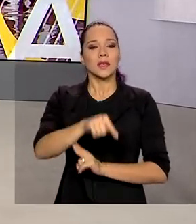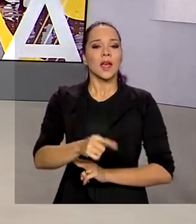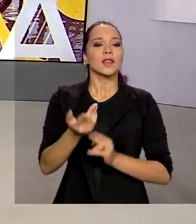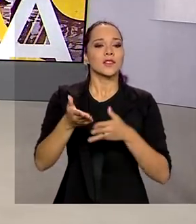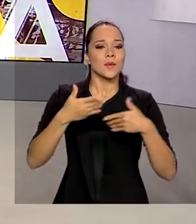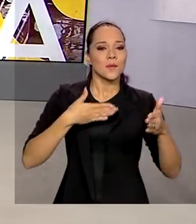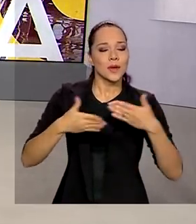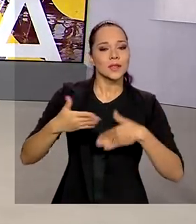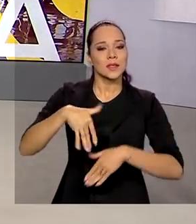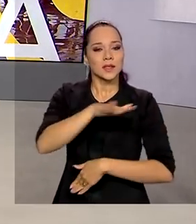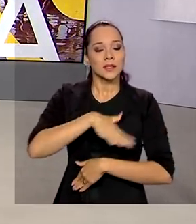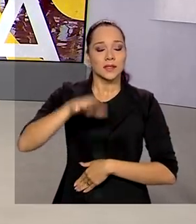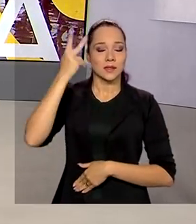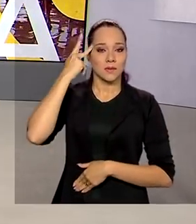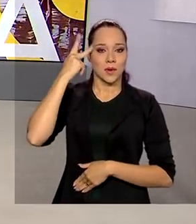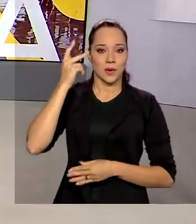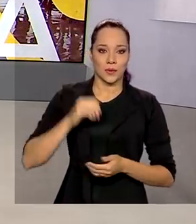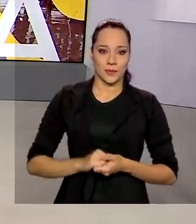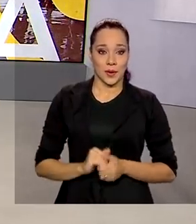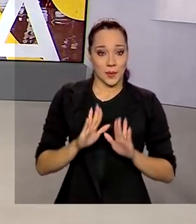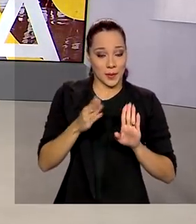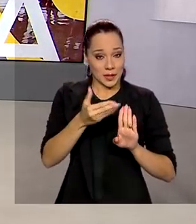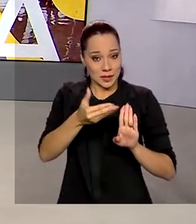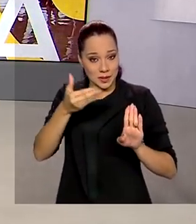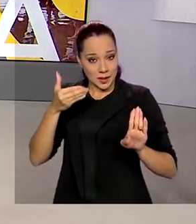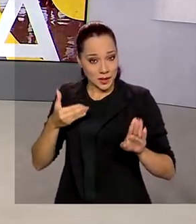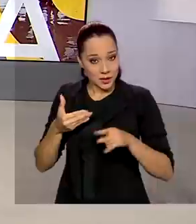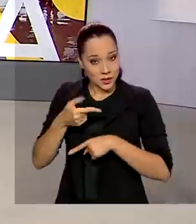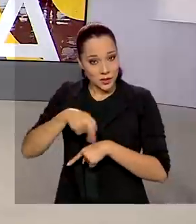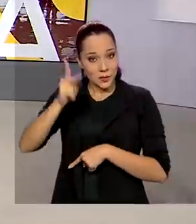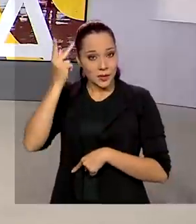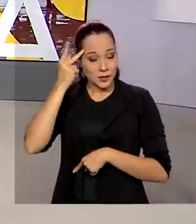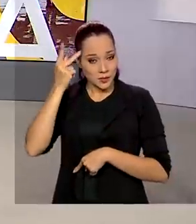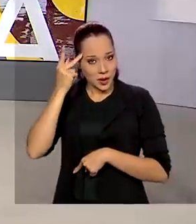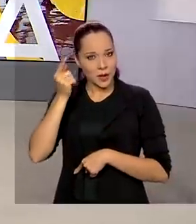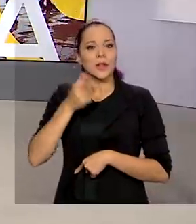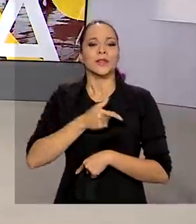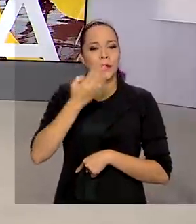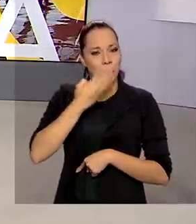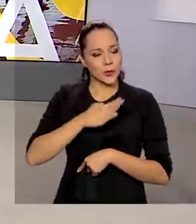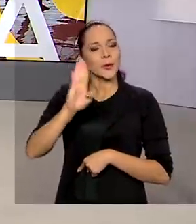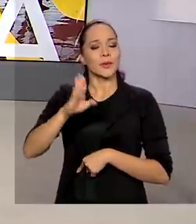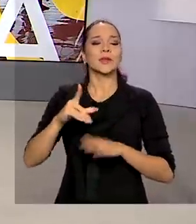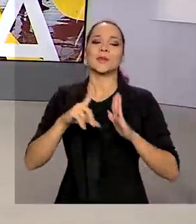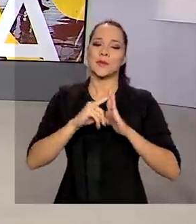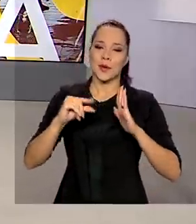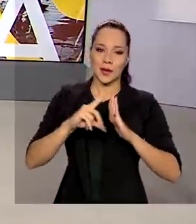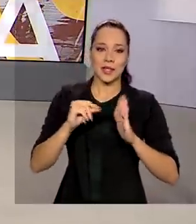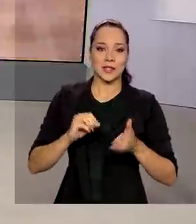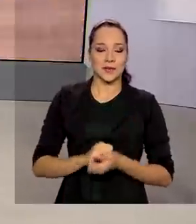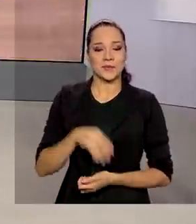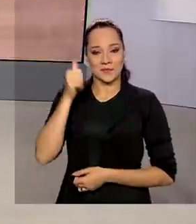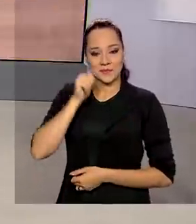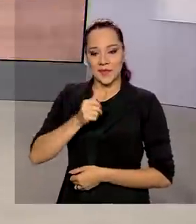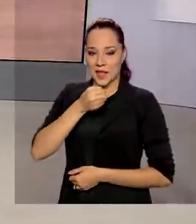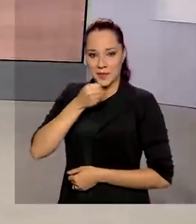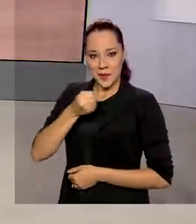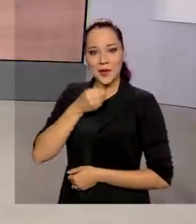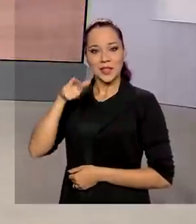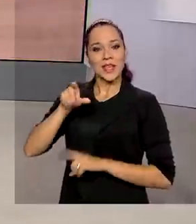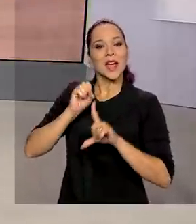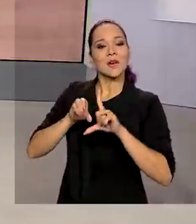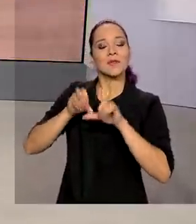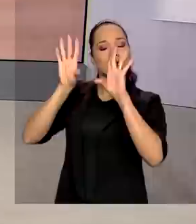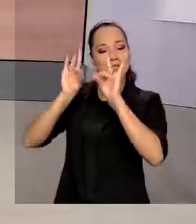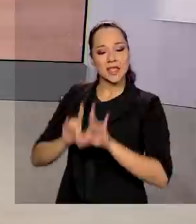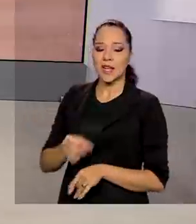armazéns gerais de São Paulo. Mas antes de partir para São Paulo, tem compromissos no Palácio do Planalto. Márcia Fernandes traz ao vivo de lá